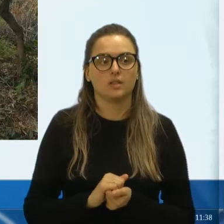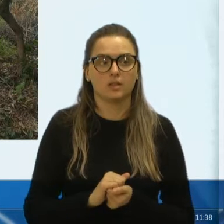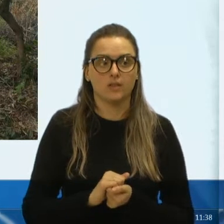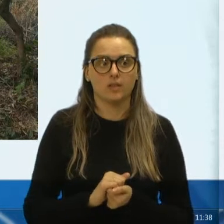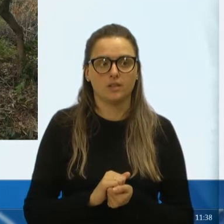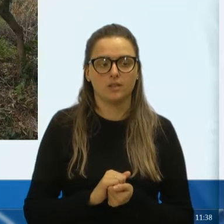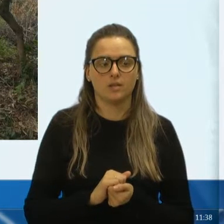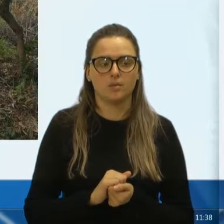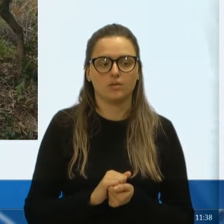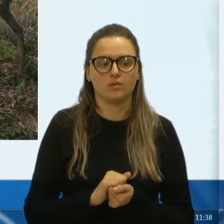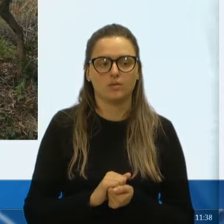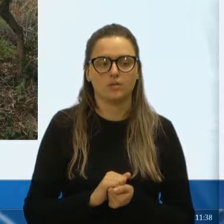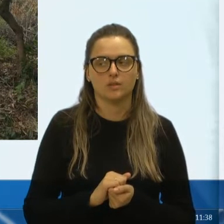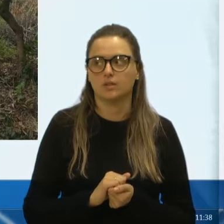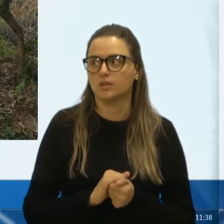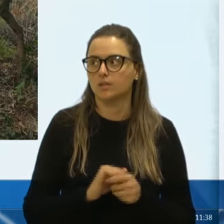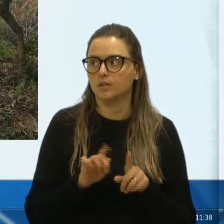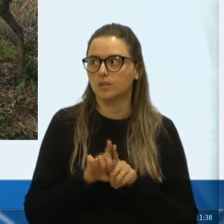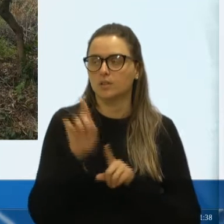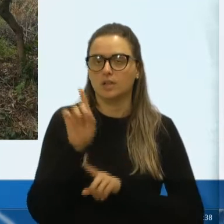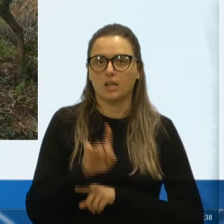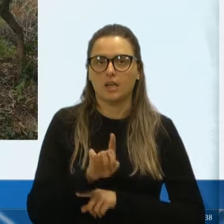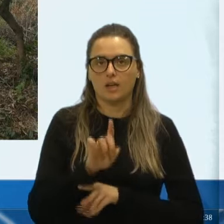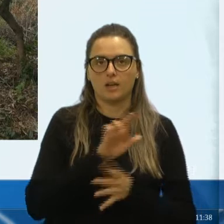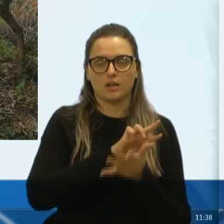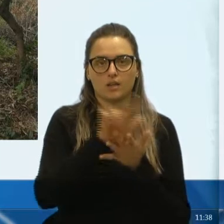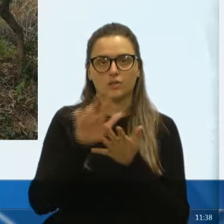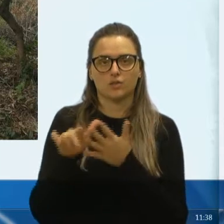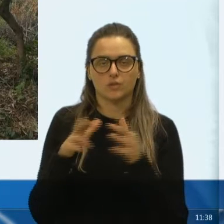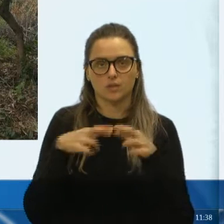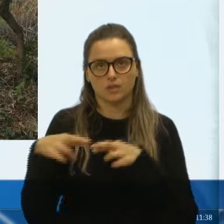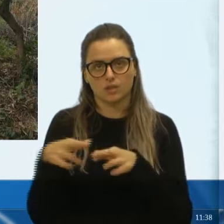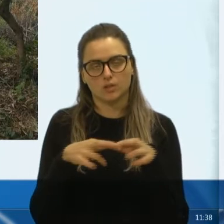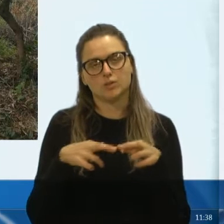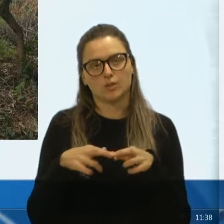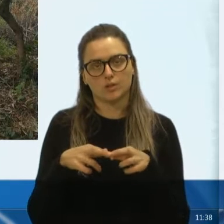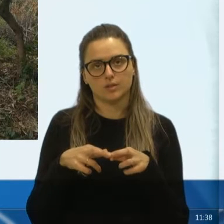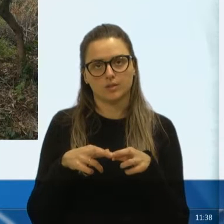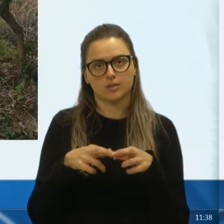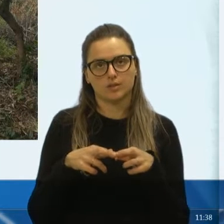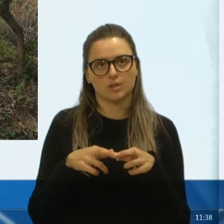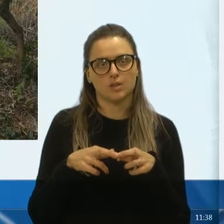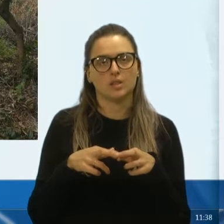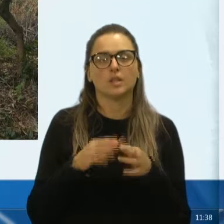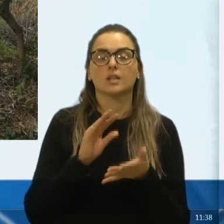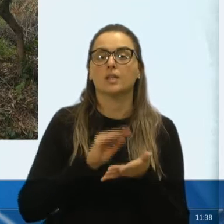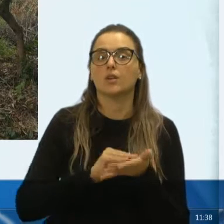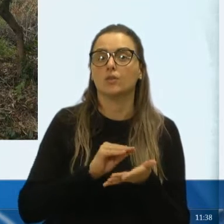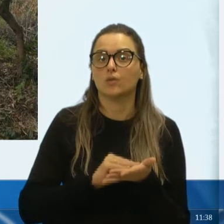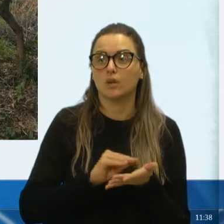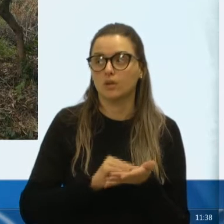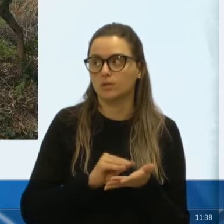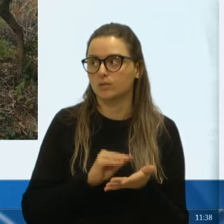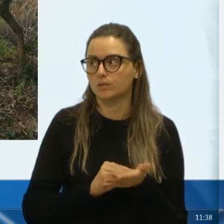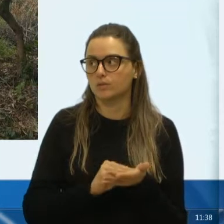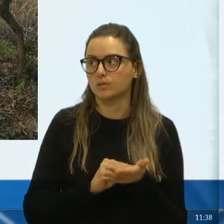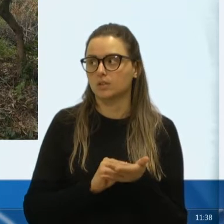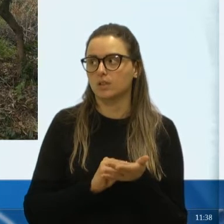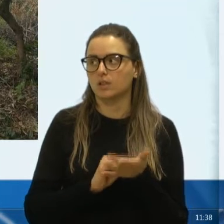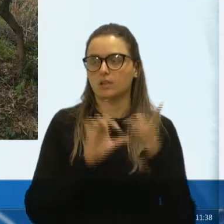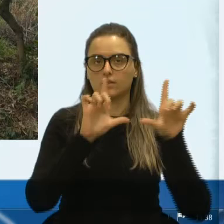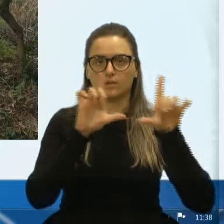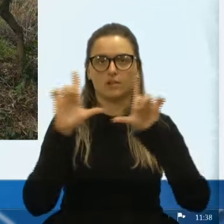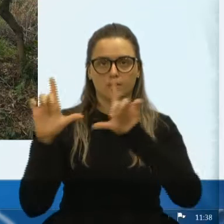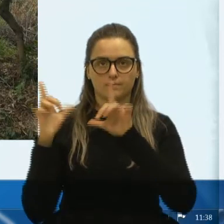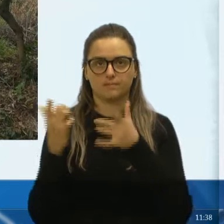fotos que nós temos aqui, é lá em diversas ruas, onde estava faltando essa sinalização.